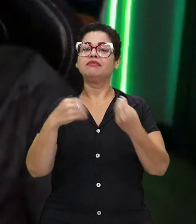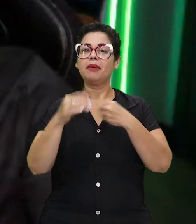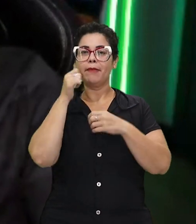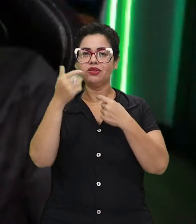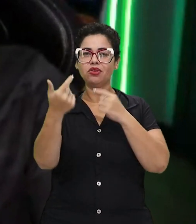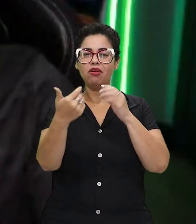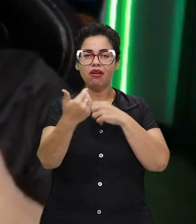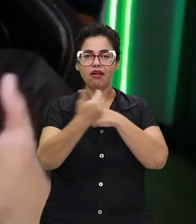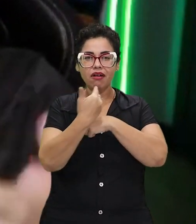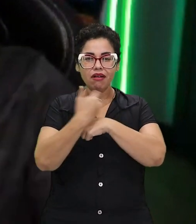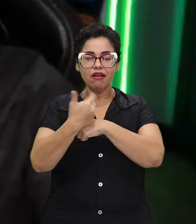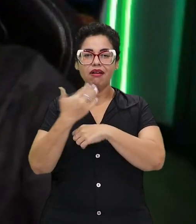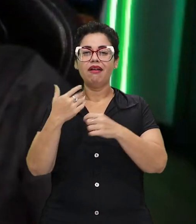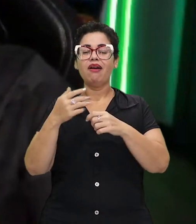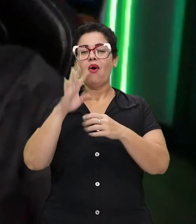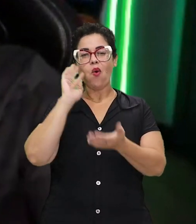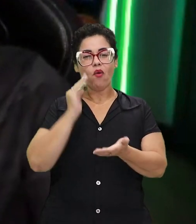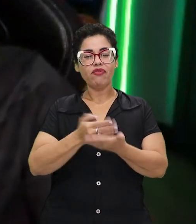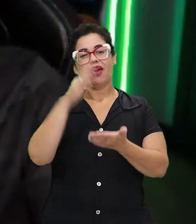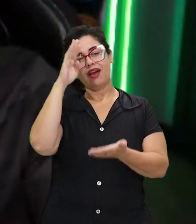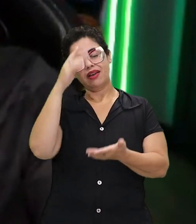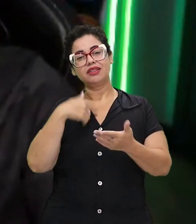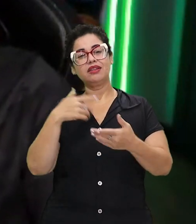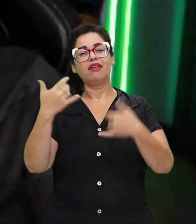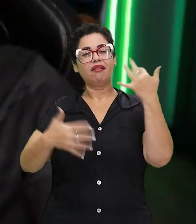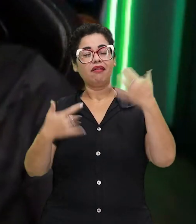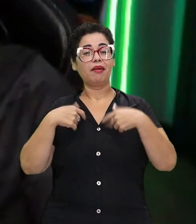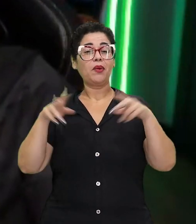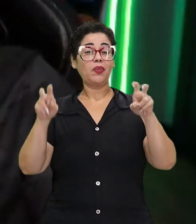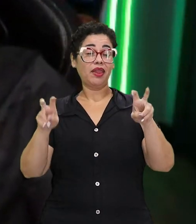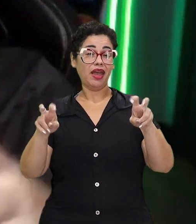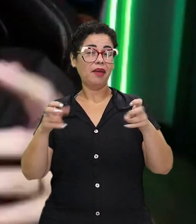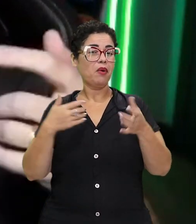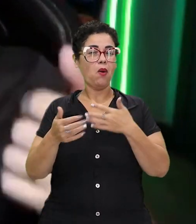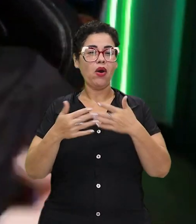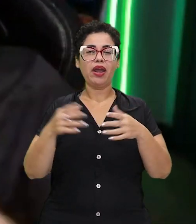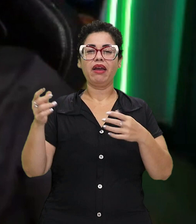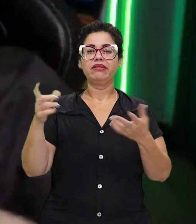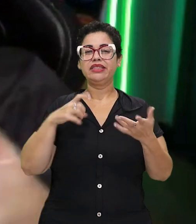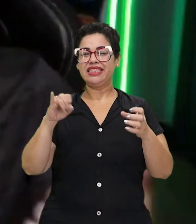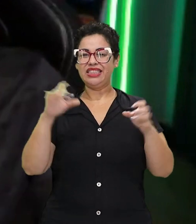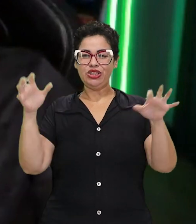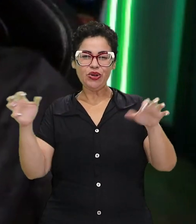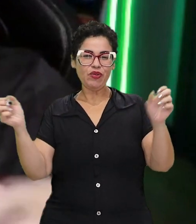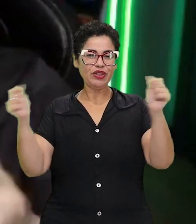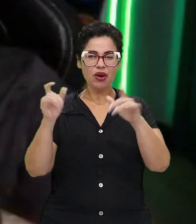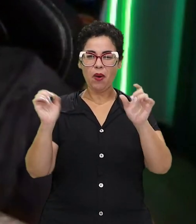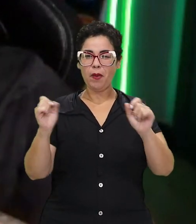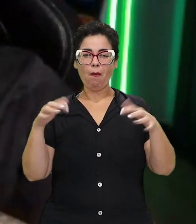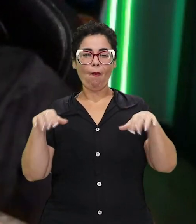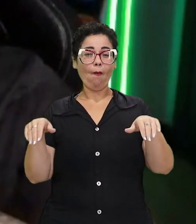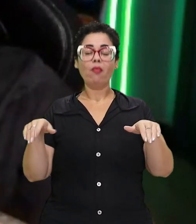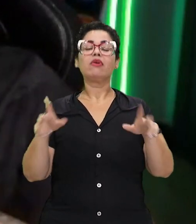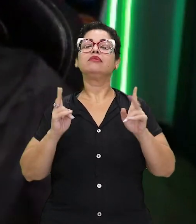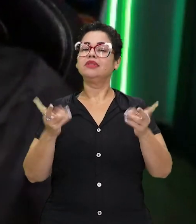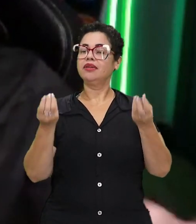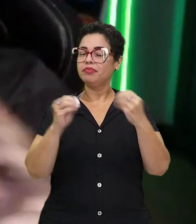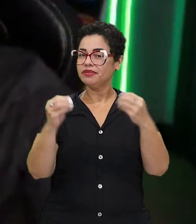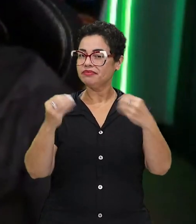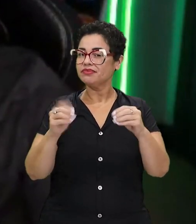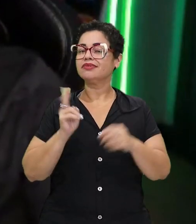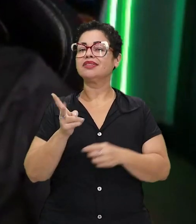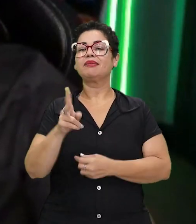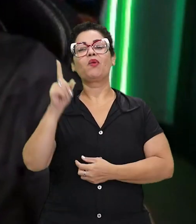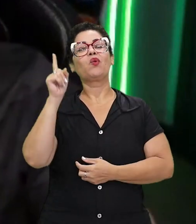vídeo. Por isso, a galera acredita que acompanha, confia no trabalho, porque eles sabem que faça chuva, faça sol, só sua água, muito